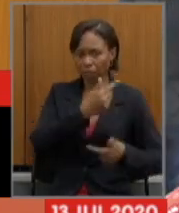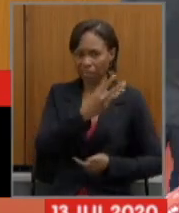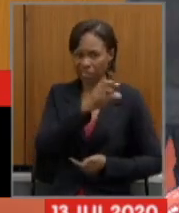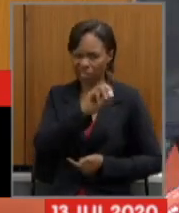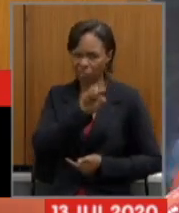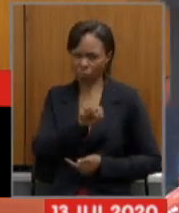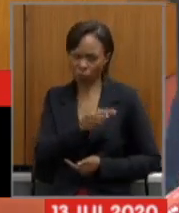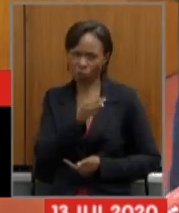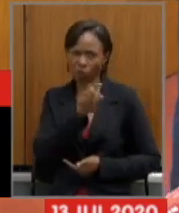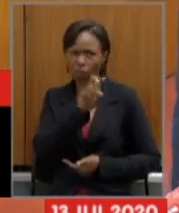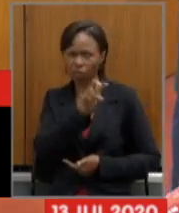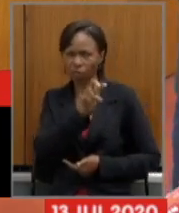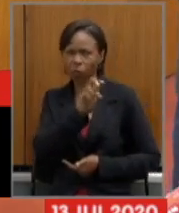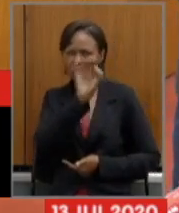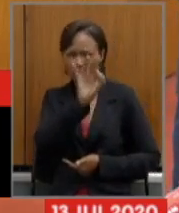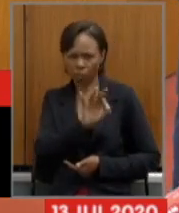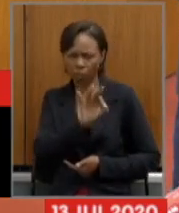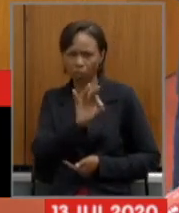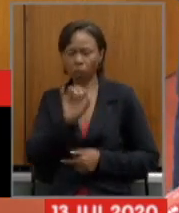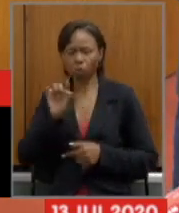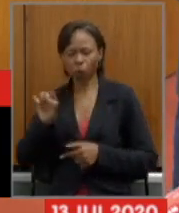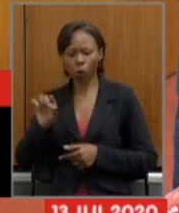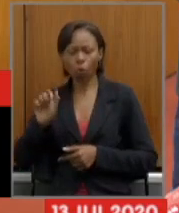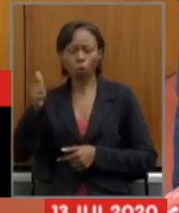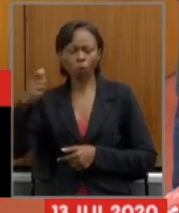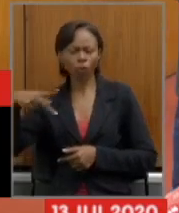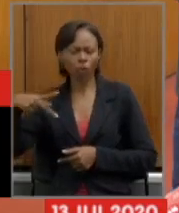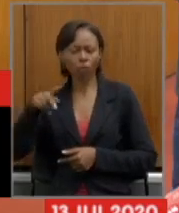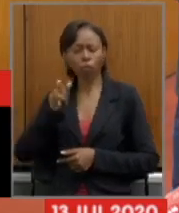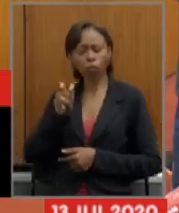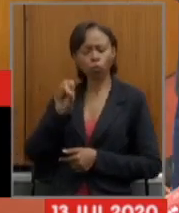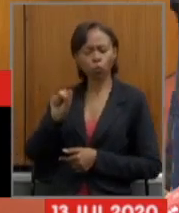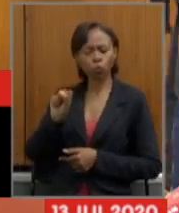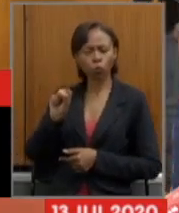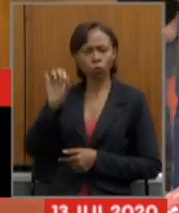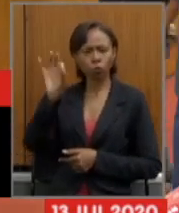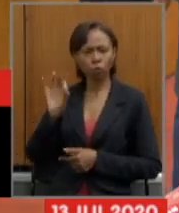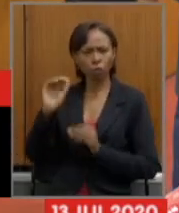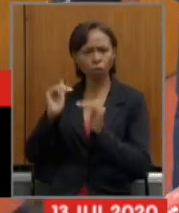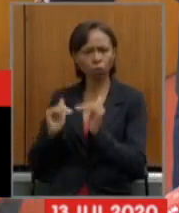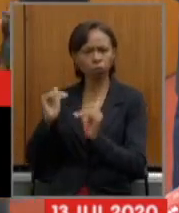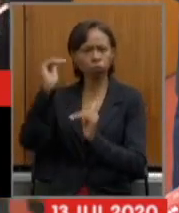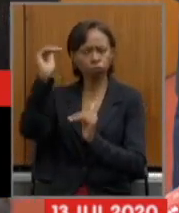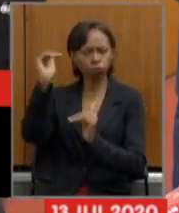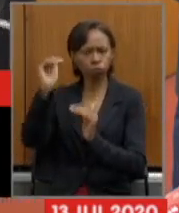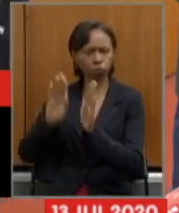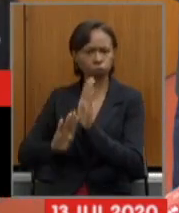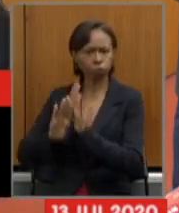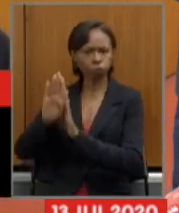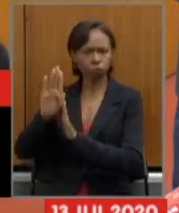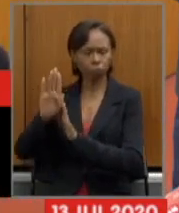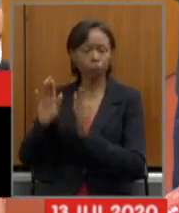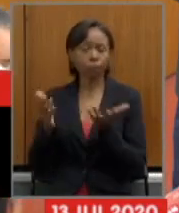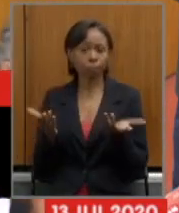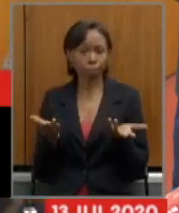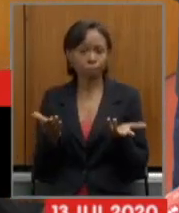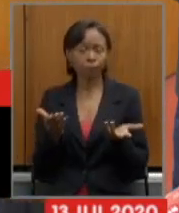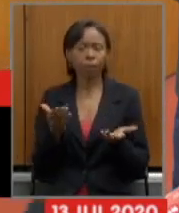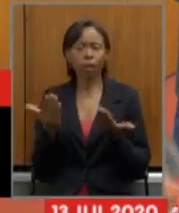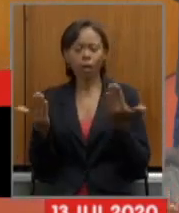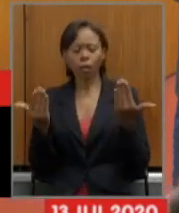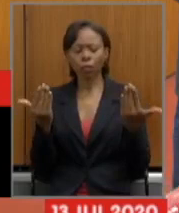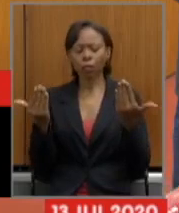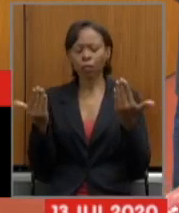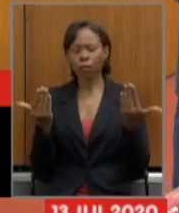inativo subiram 58%. Quando nós analisamos